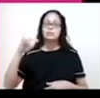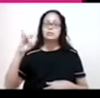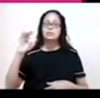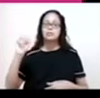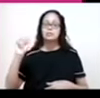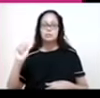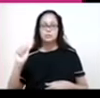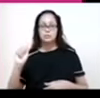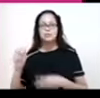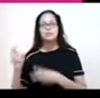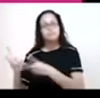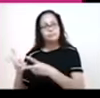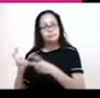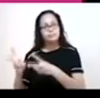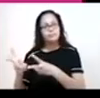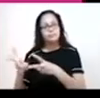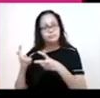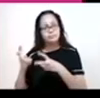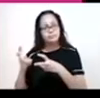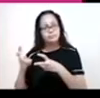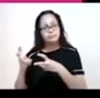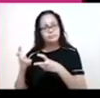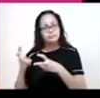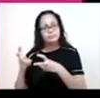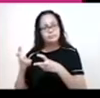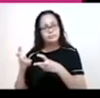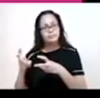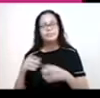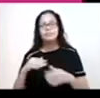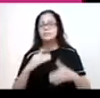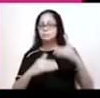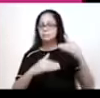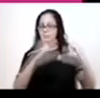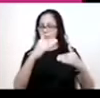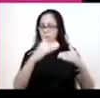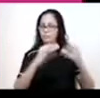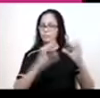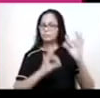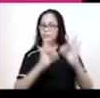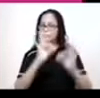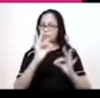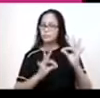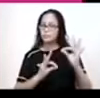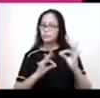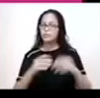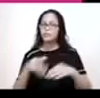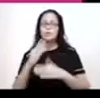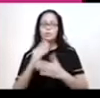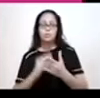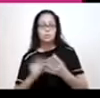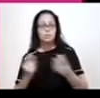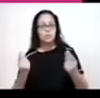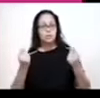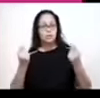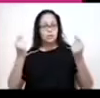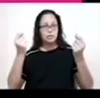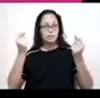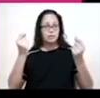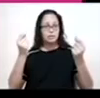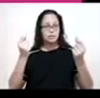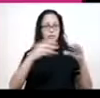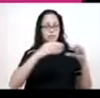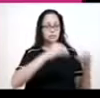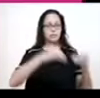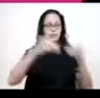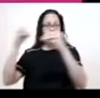Na colônia de exploração, os países que tiveram esse processo de colonização, toda a riqueza que era gerada aqui nesses países